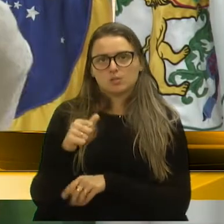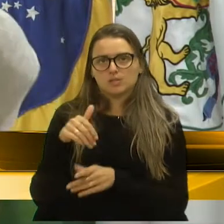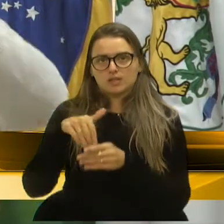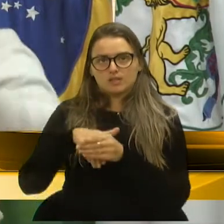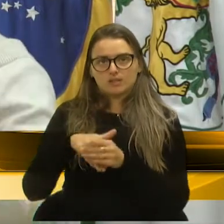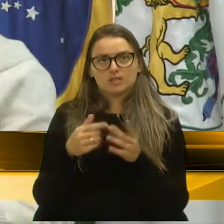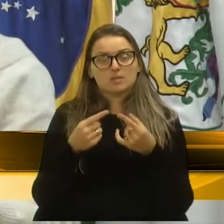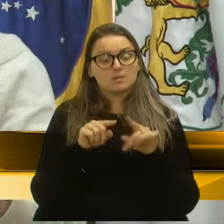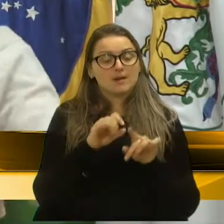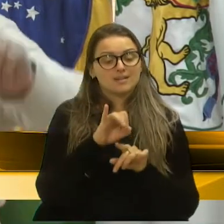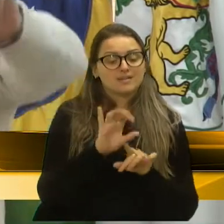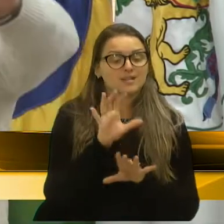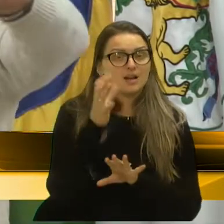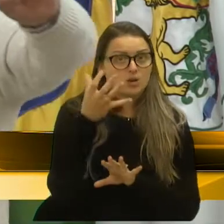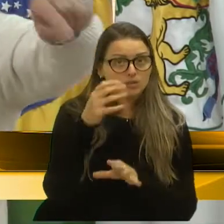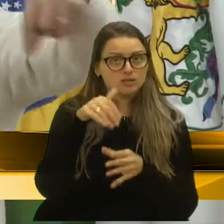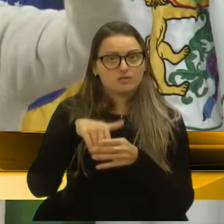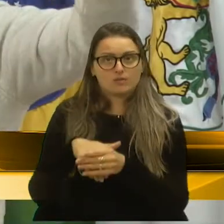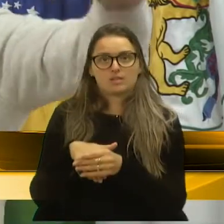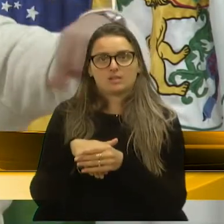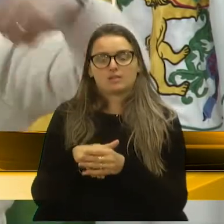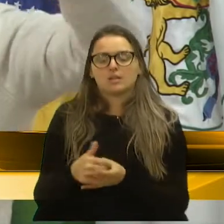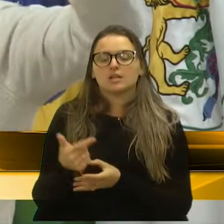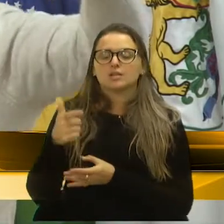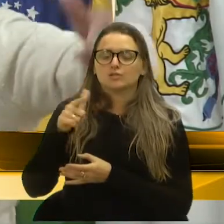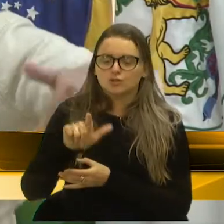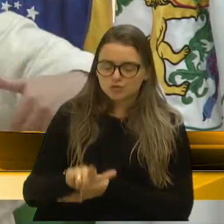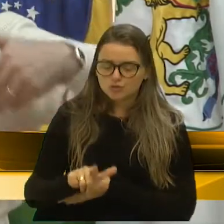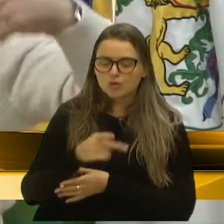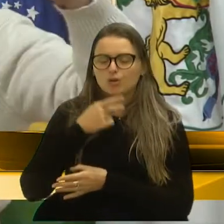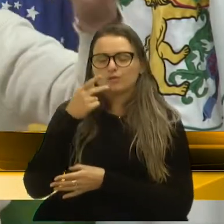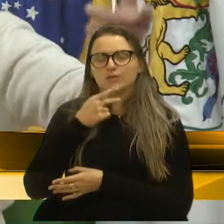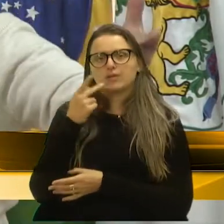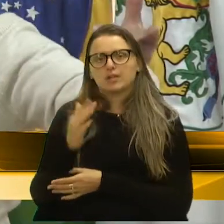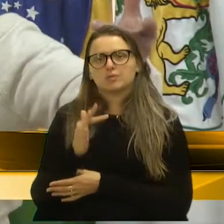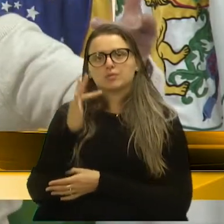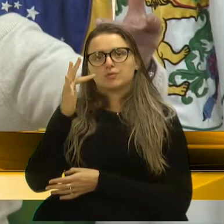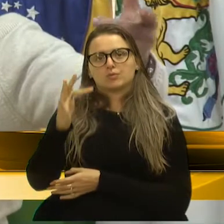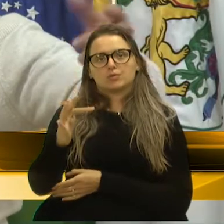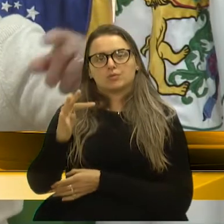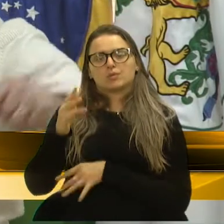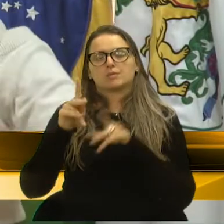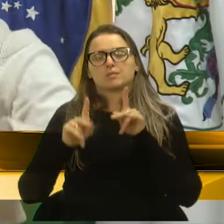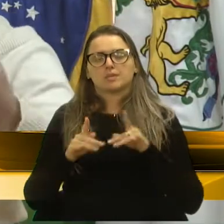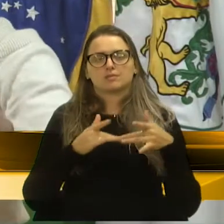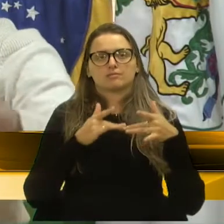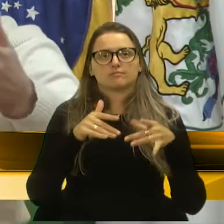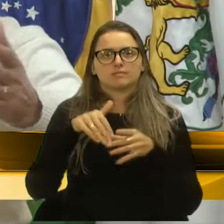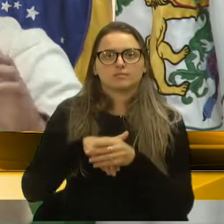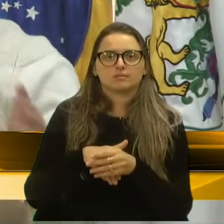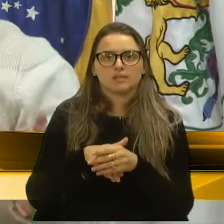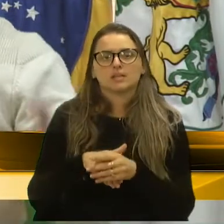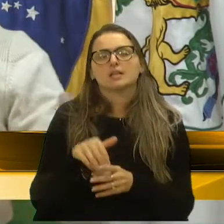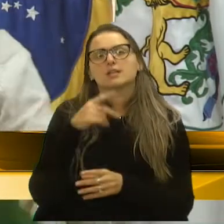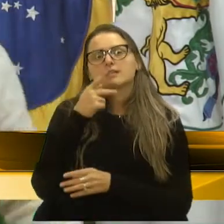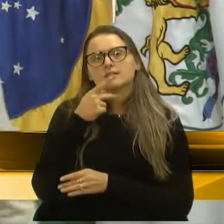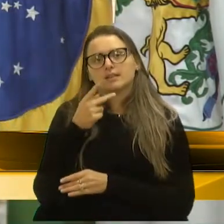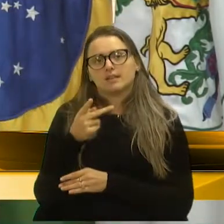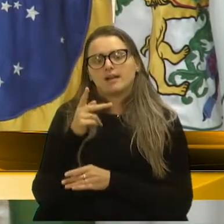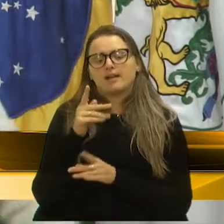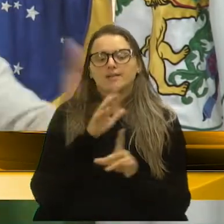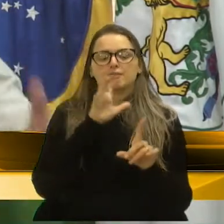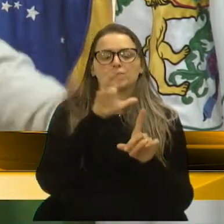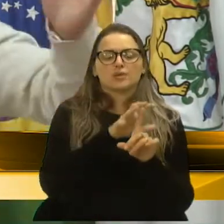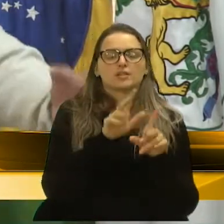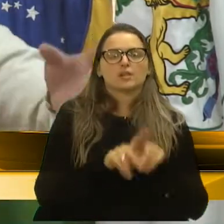mas se isso acontecer, vai dar de novo discurso para futuros candidatos, botar na cabeça do povo de novo que